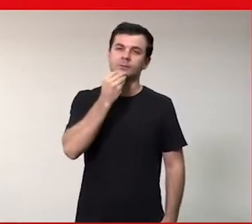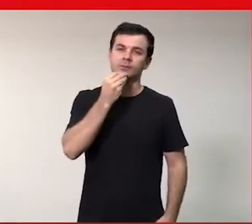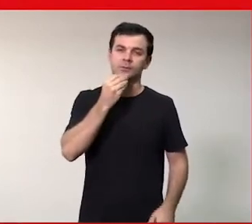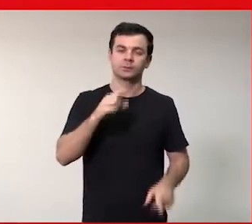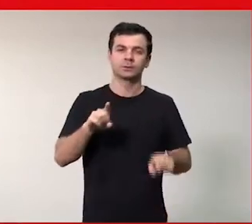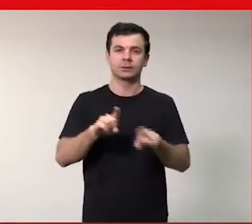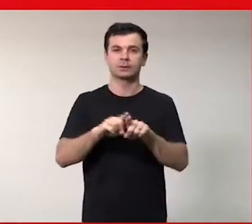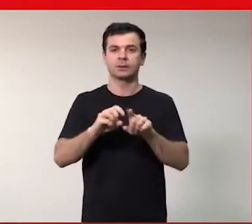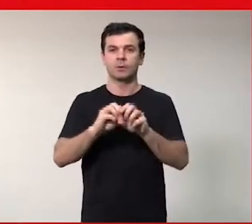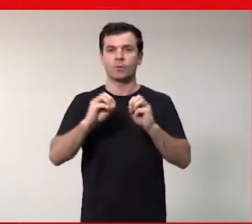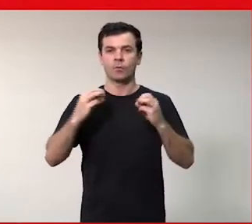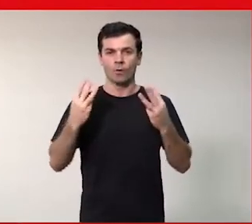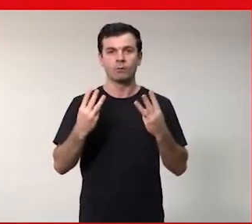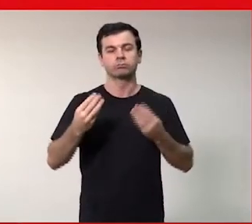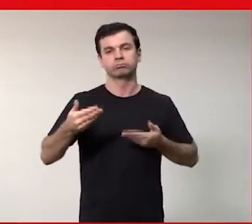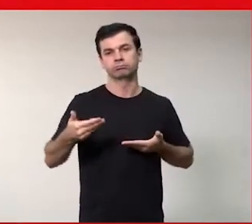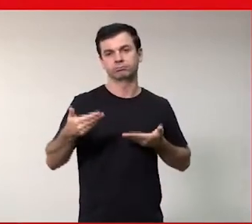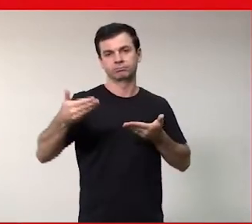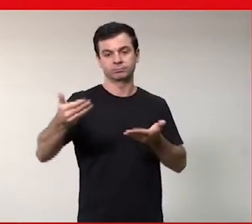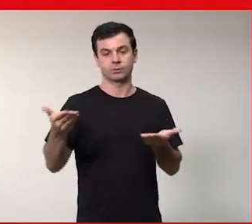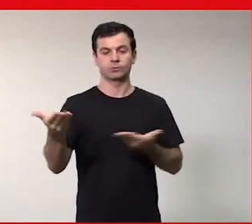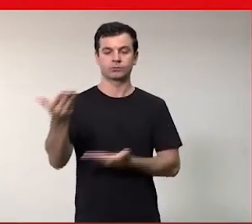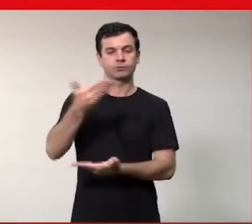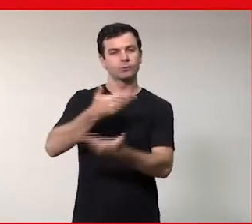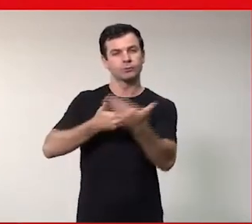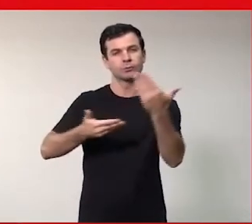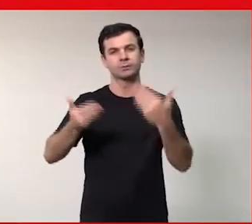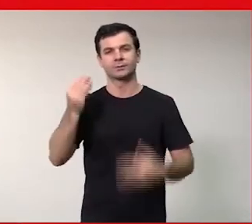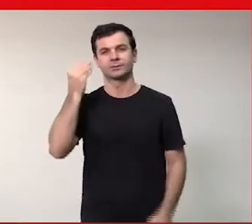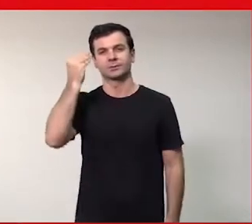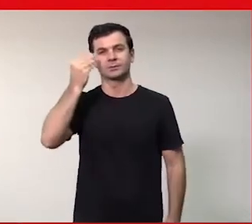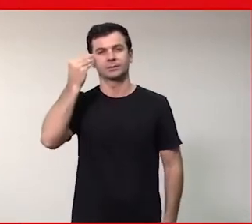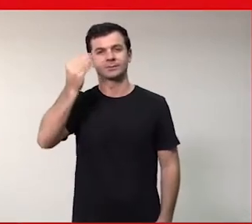fórum por podermos compartilhar essas experiências.